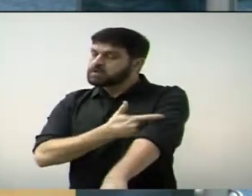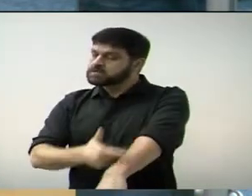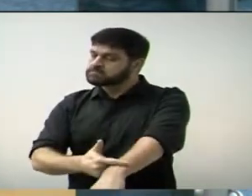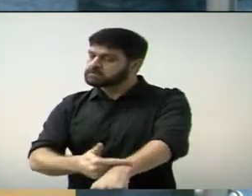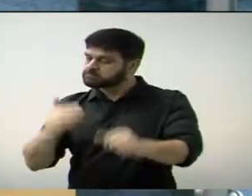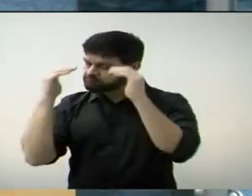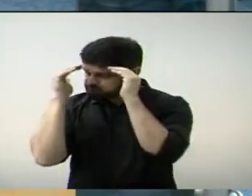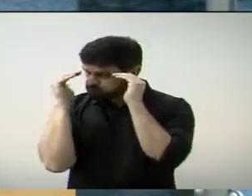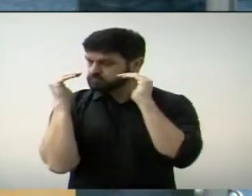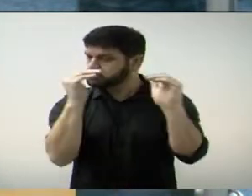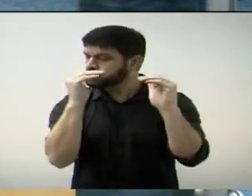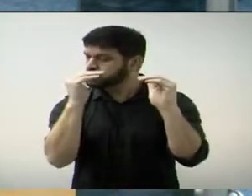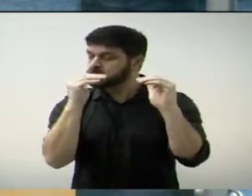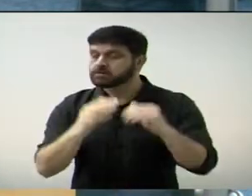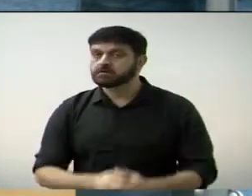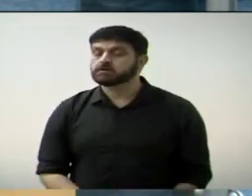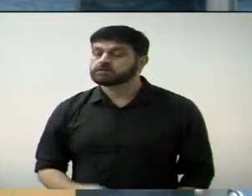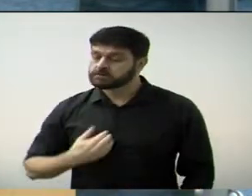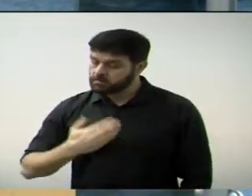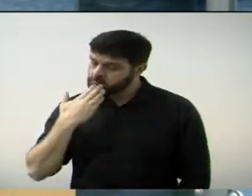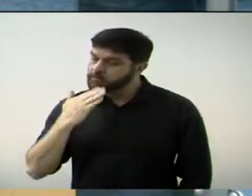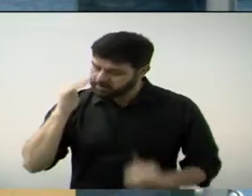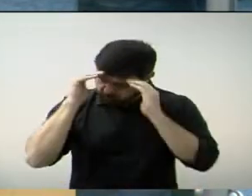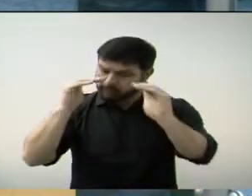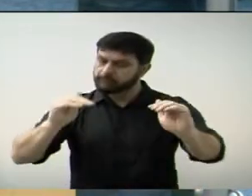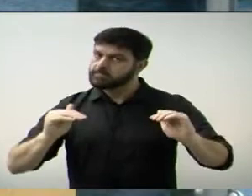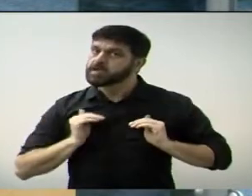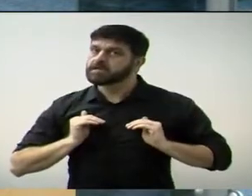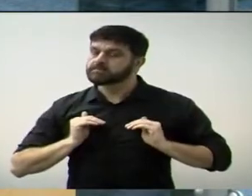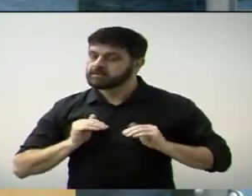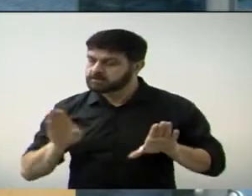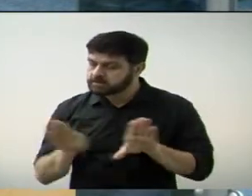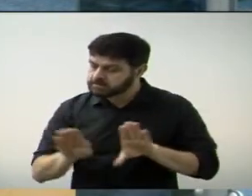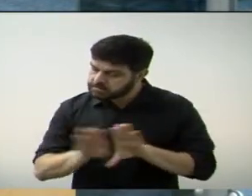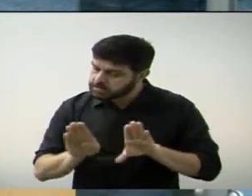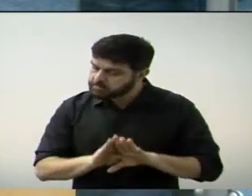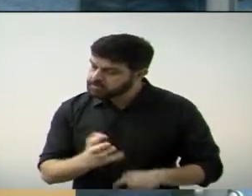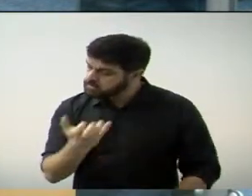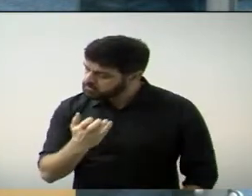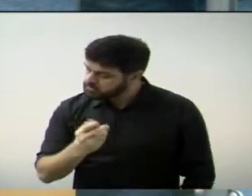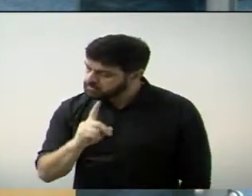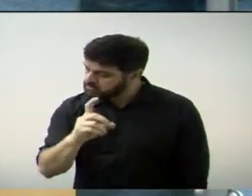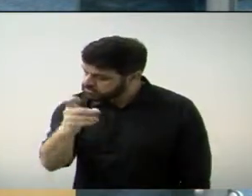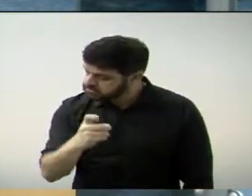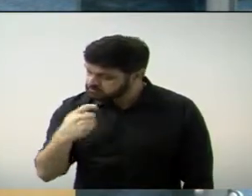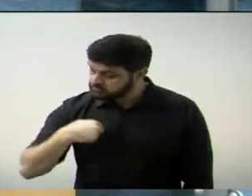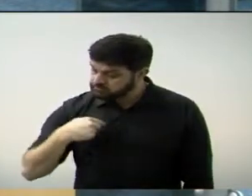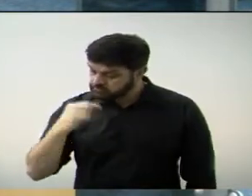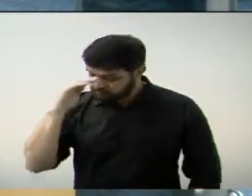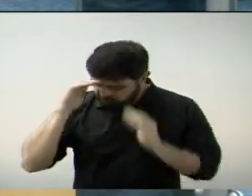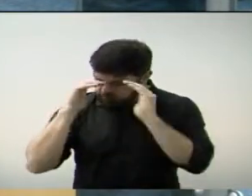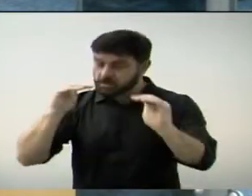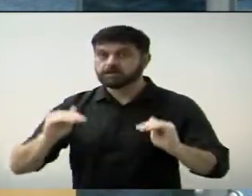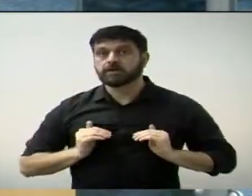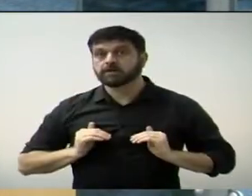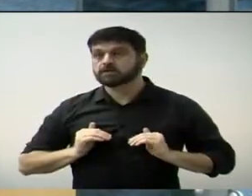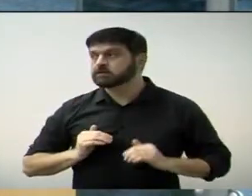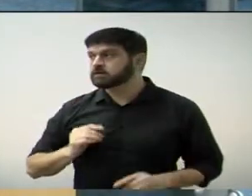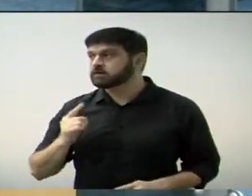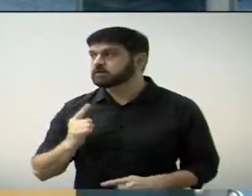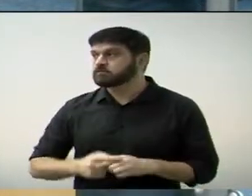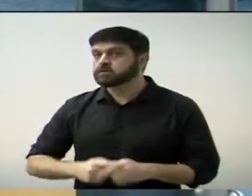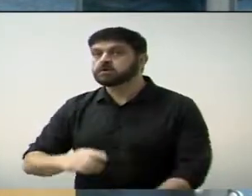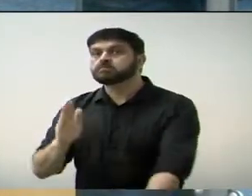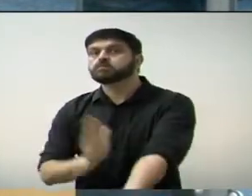democraticamente. Então, me respeita, me trate com respeito, Dixon. Porque nessa sangue aqui,